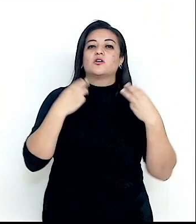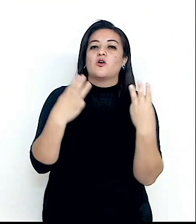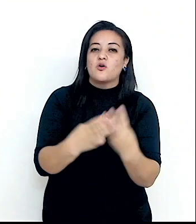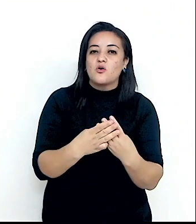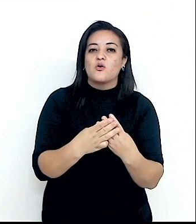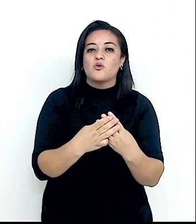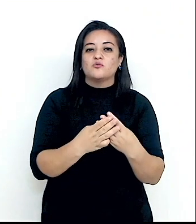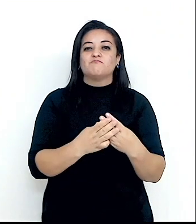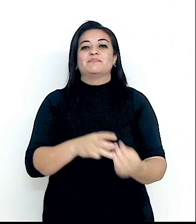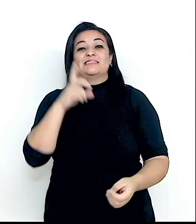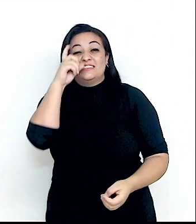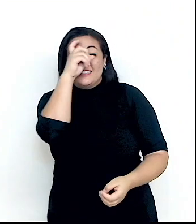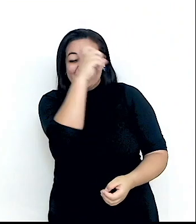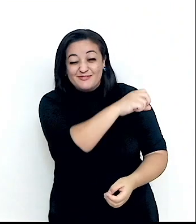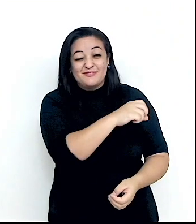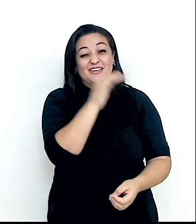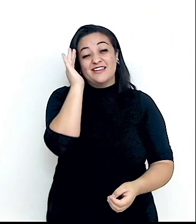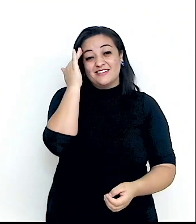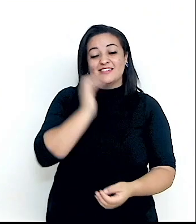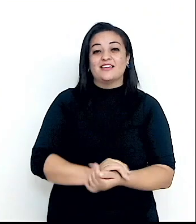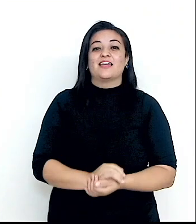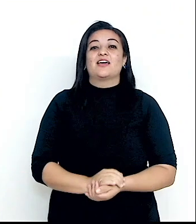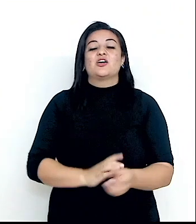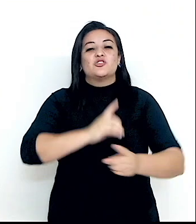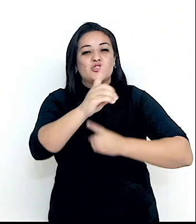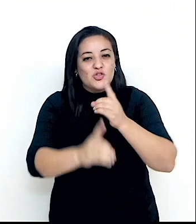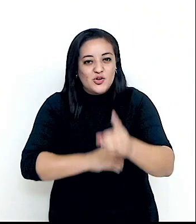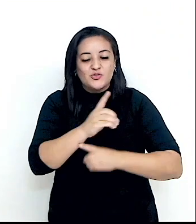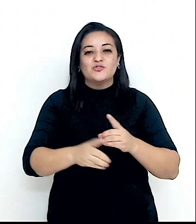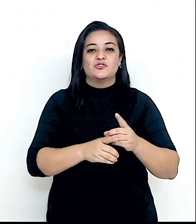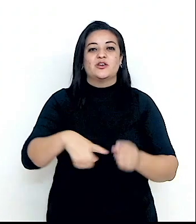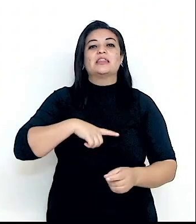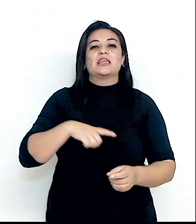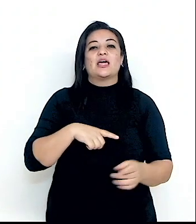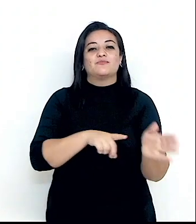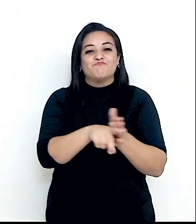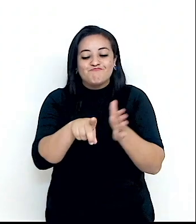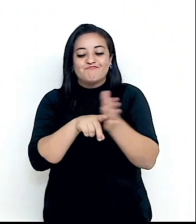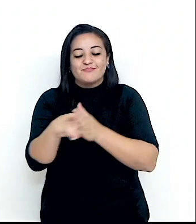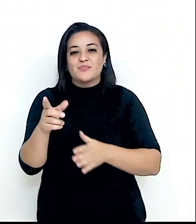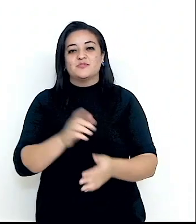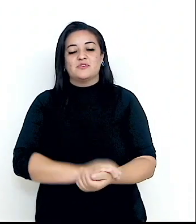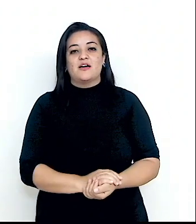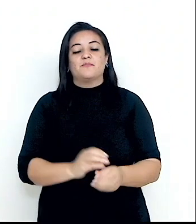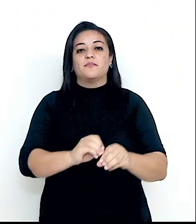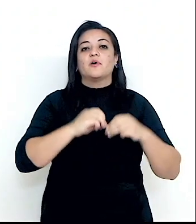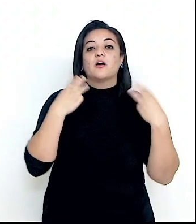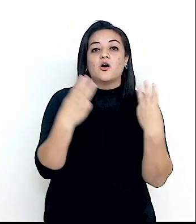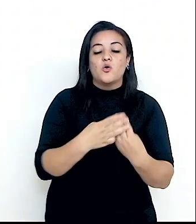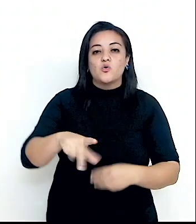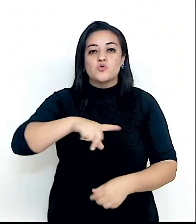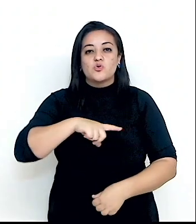complexo. Todo dia temos que consultá-lo. As Nações Unidas